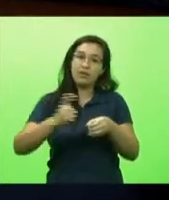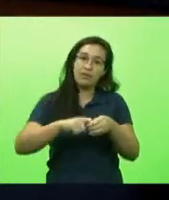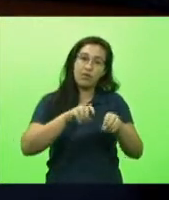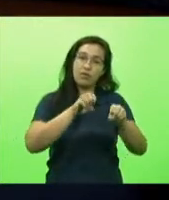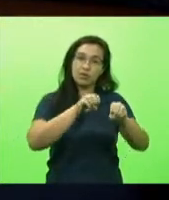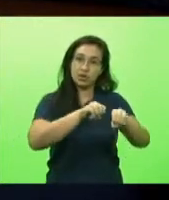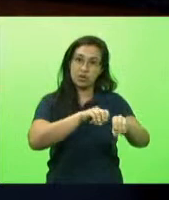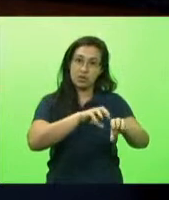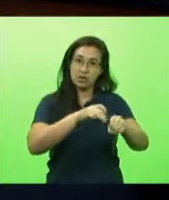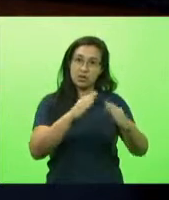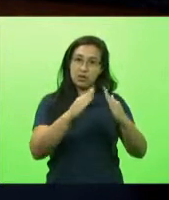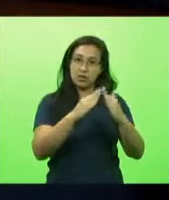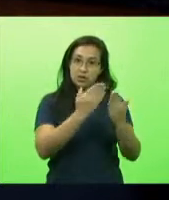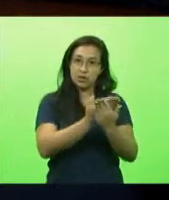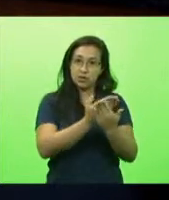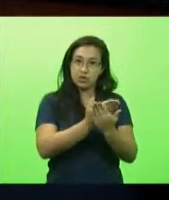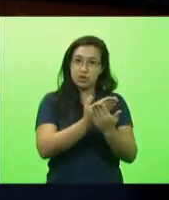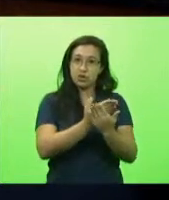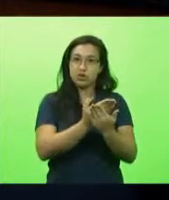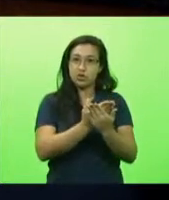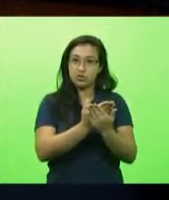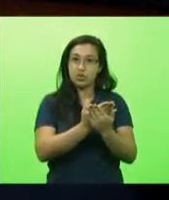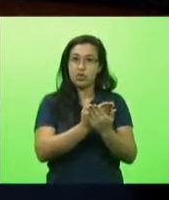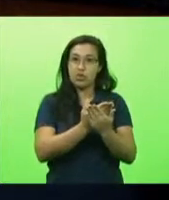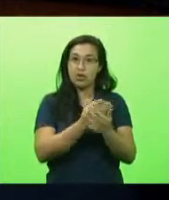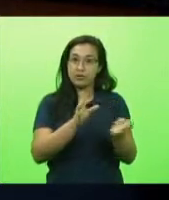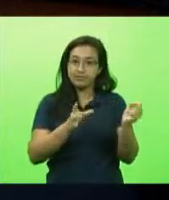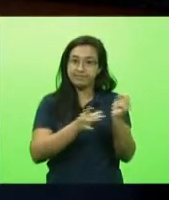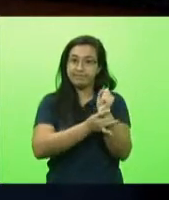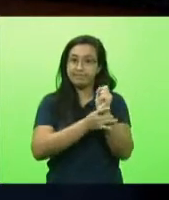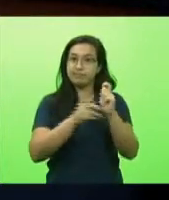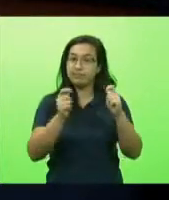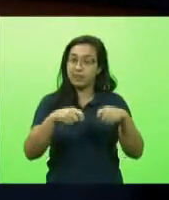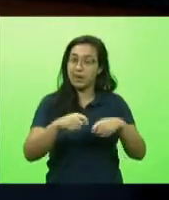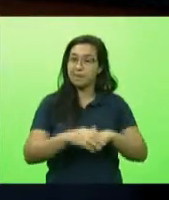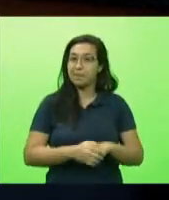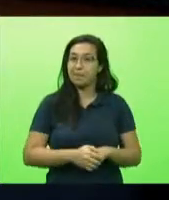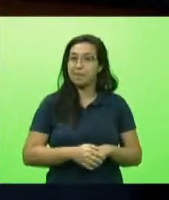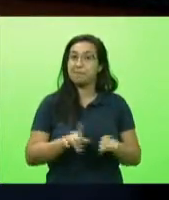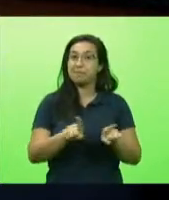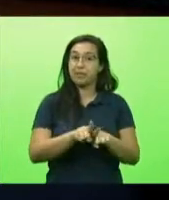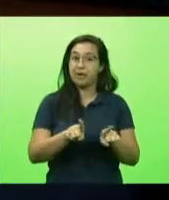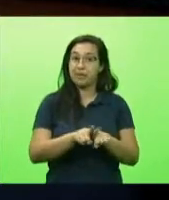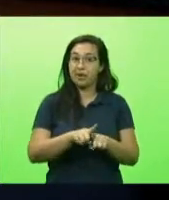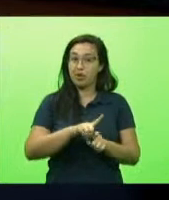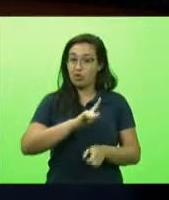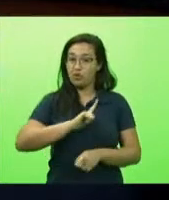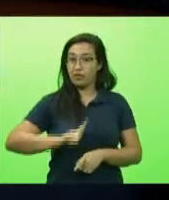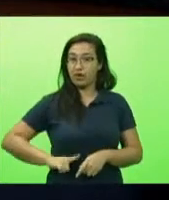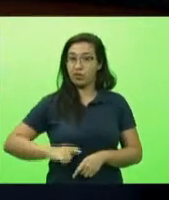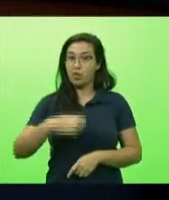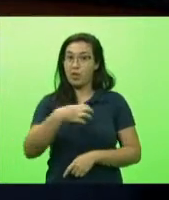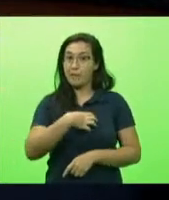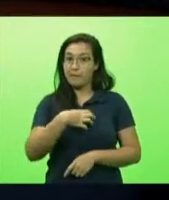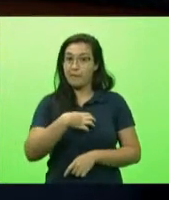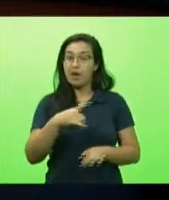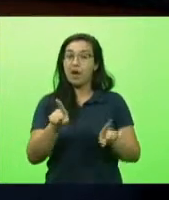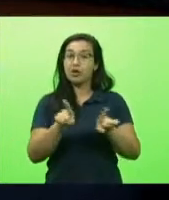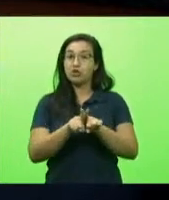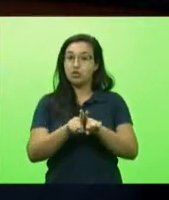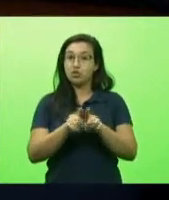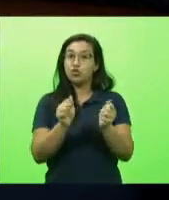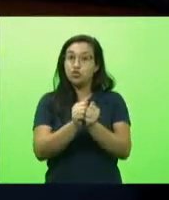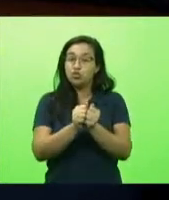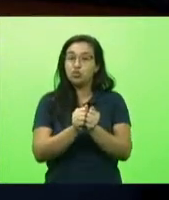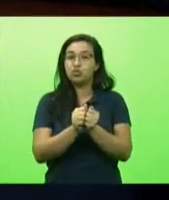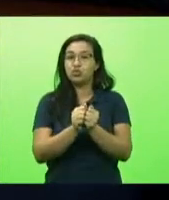seguro o governador da Bahia viabilizou junto ao consórcio do Nordeste 54 milhões